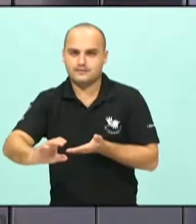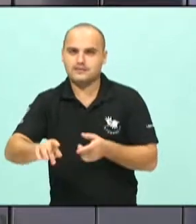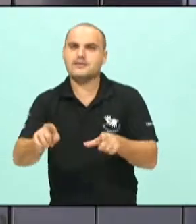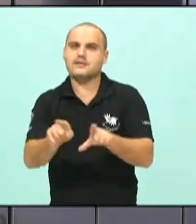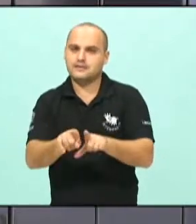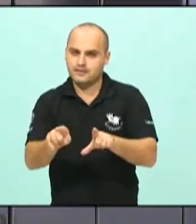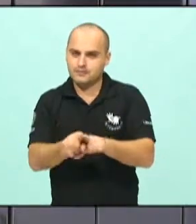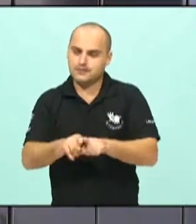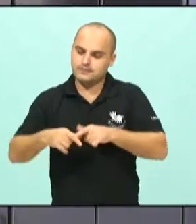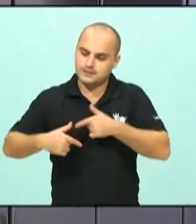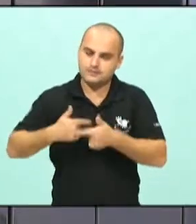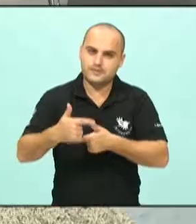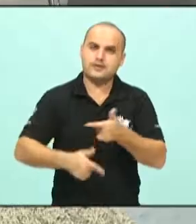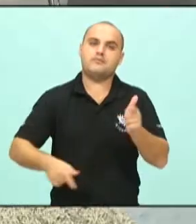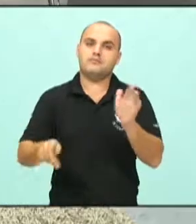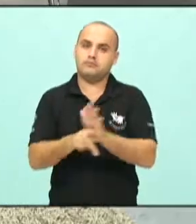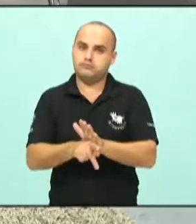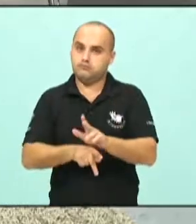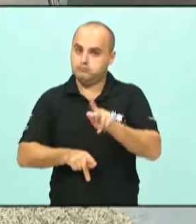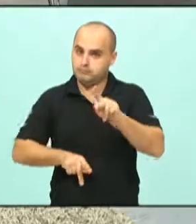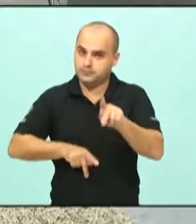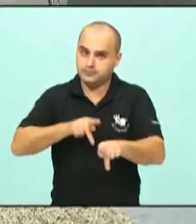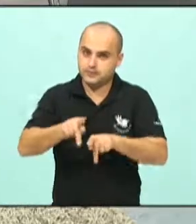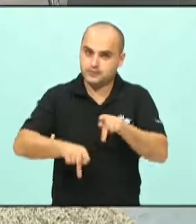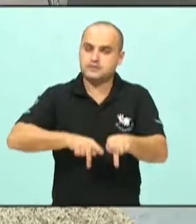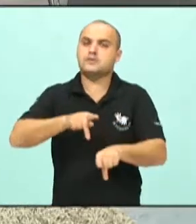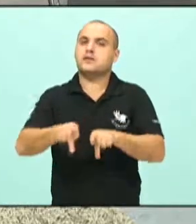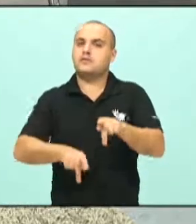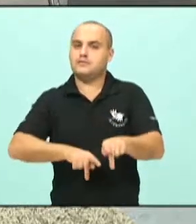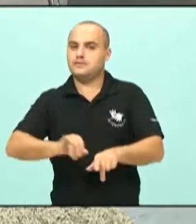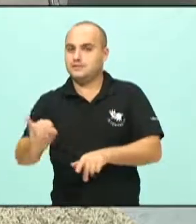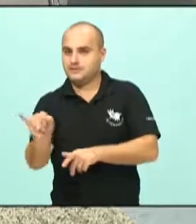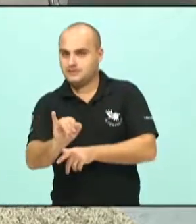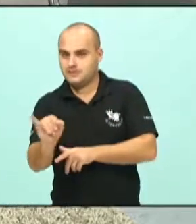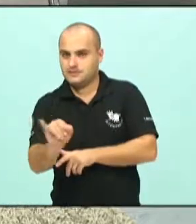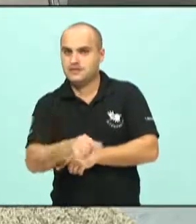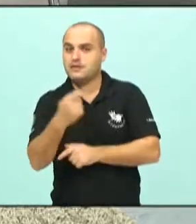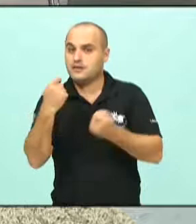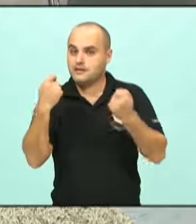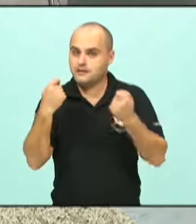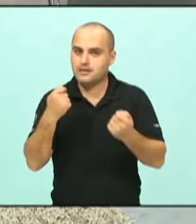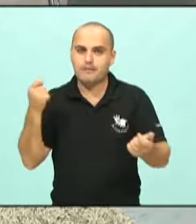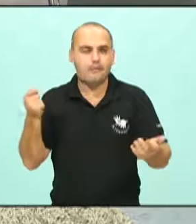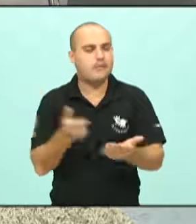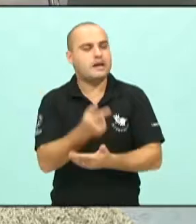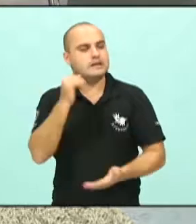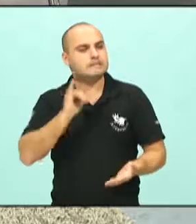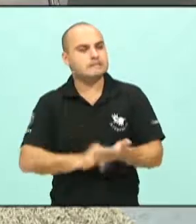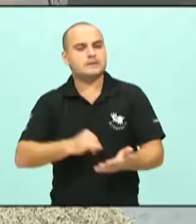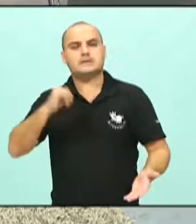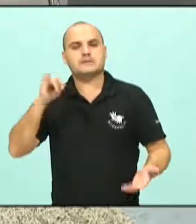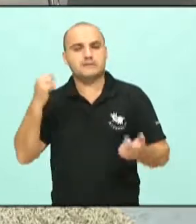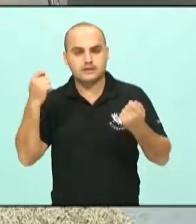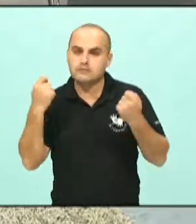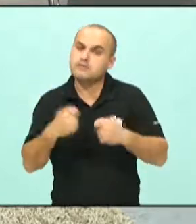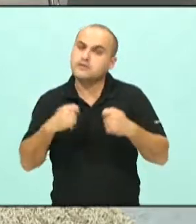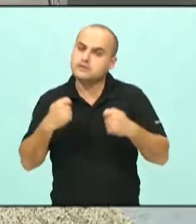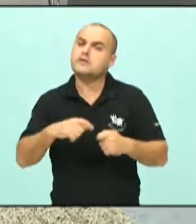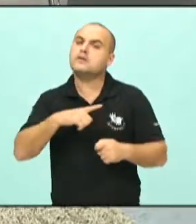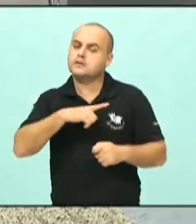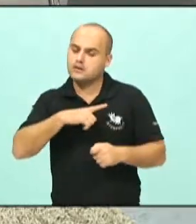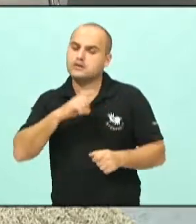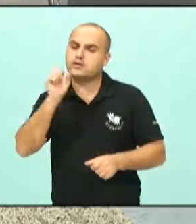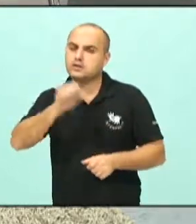especialmente da população, do povo, da população que paga tantos impostos e precisa ter o